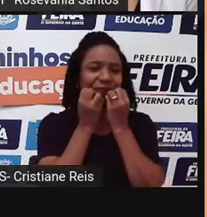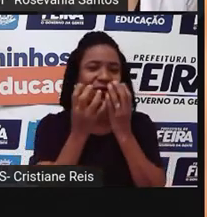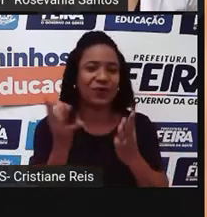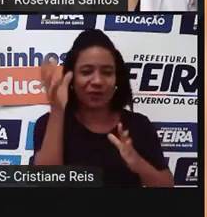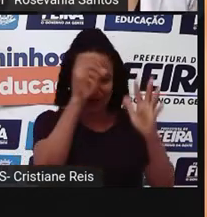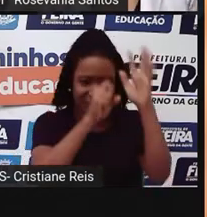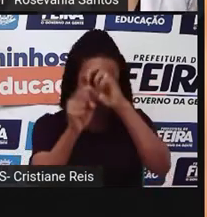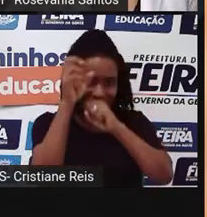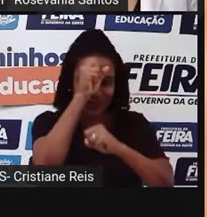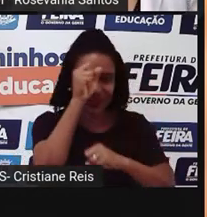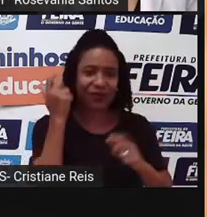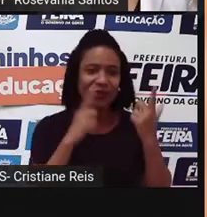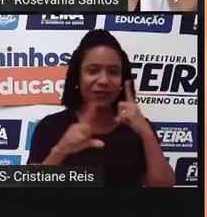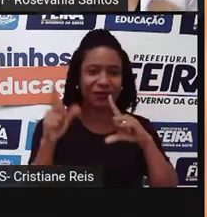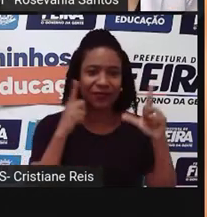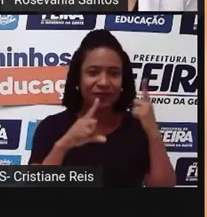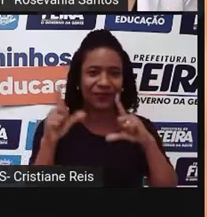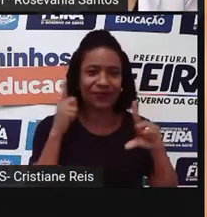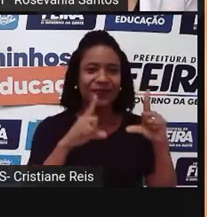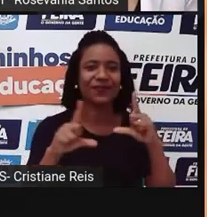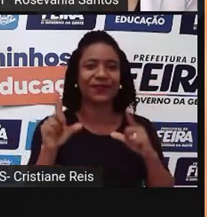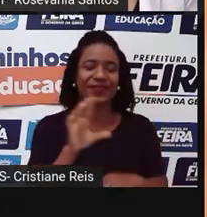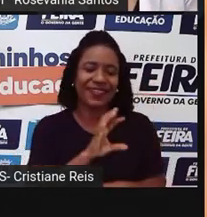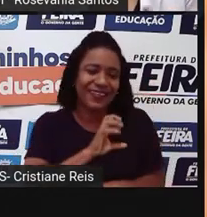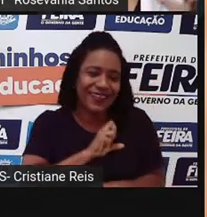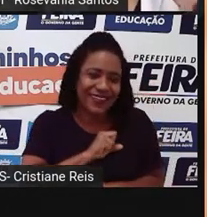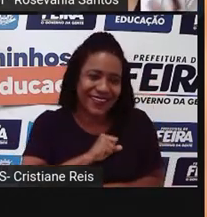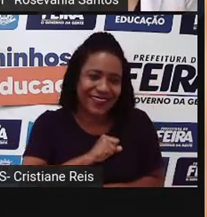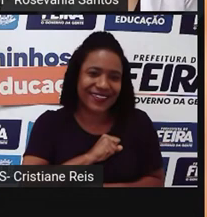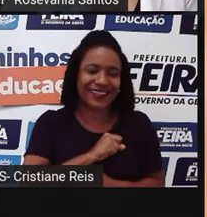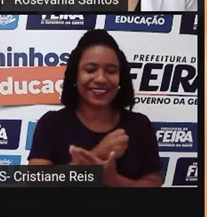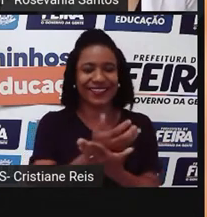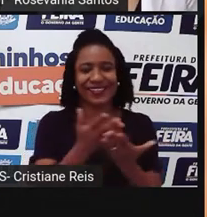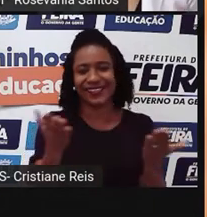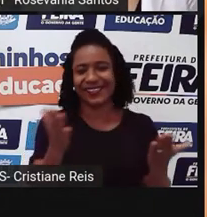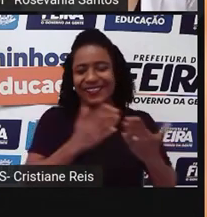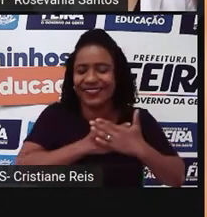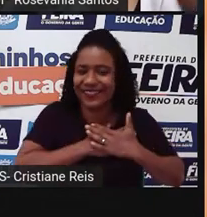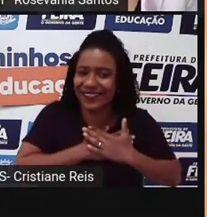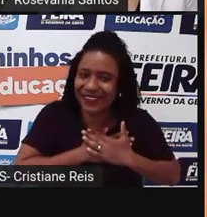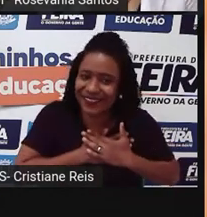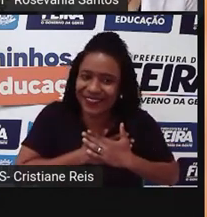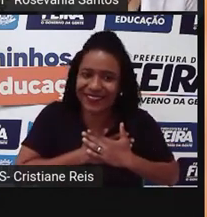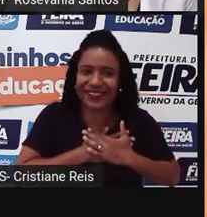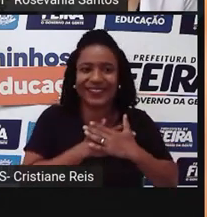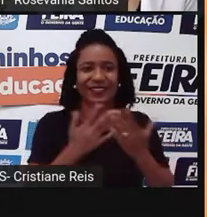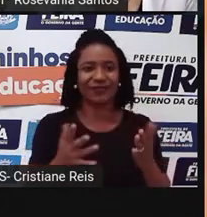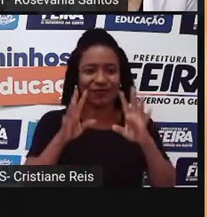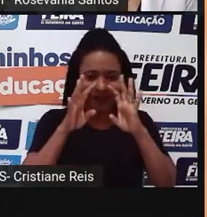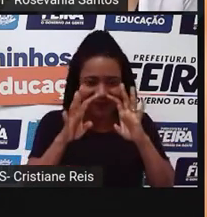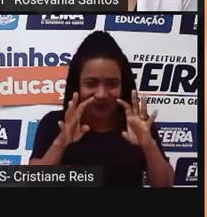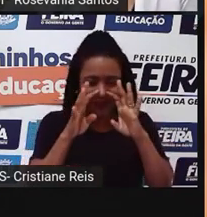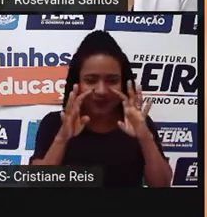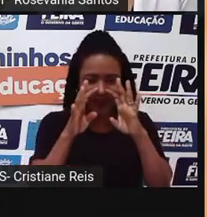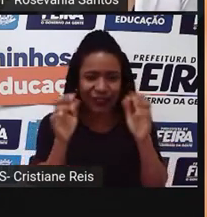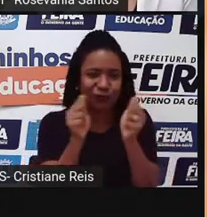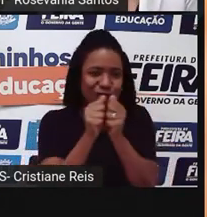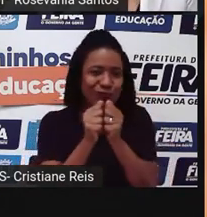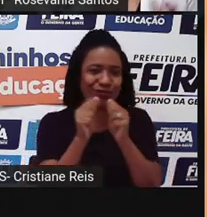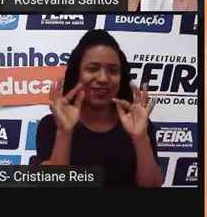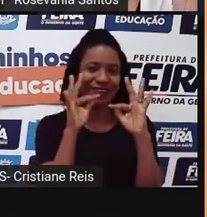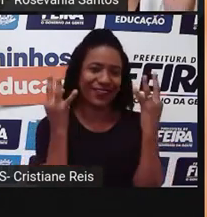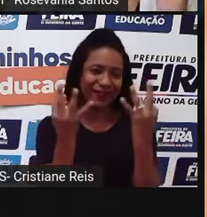De aprendizado. De poder amar aqueles que estão próximos da gente ali, né? De ter ficado um tempinho mais com a família de vocês.